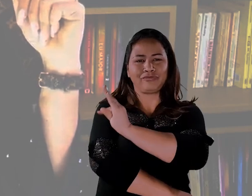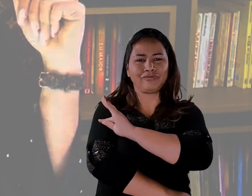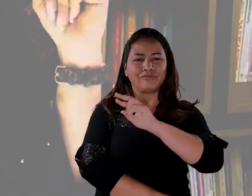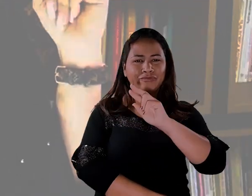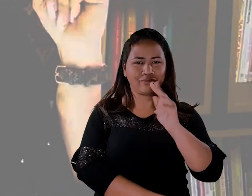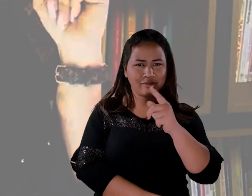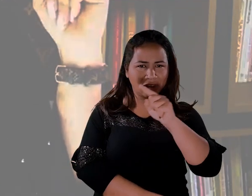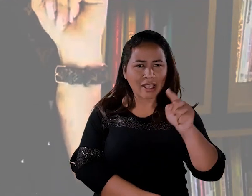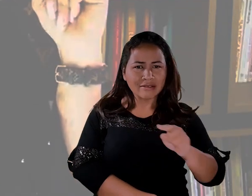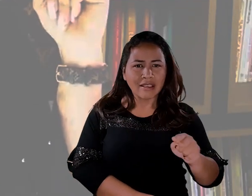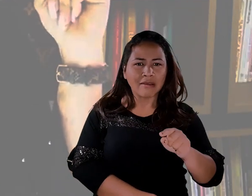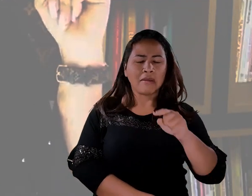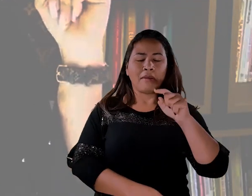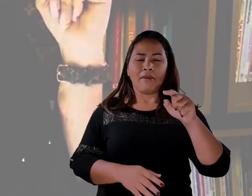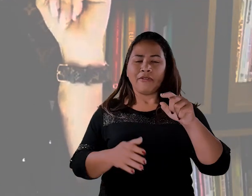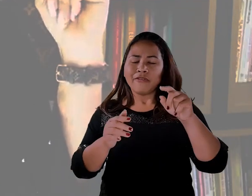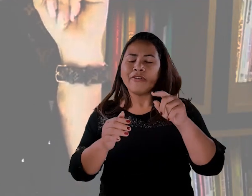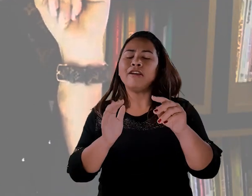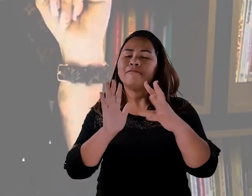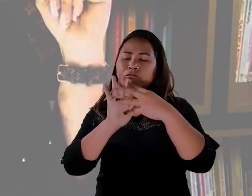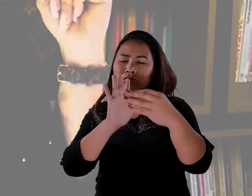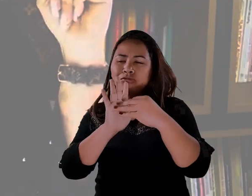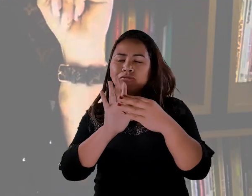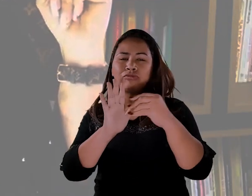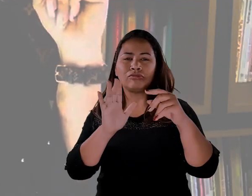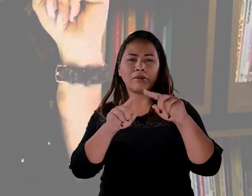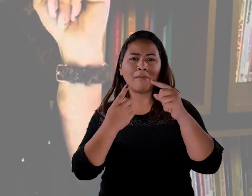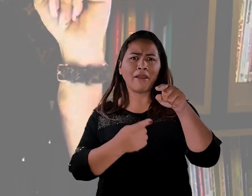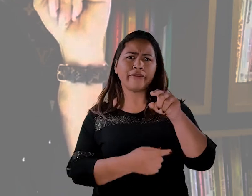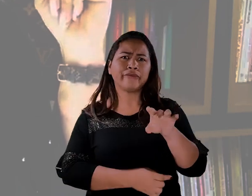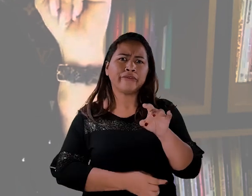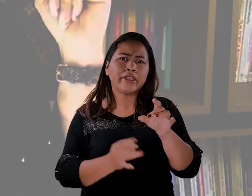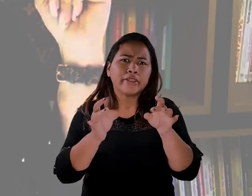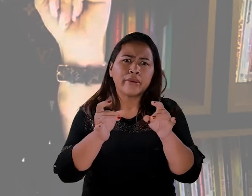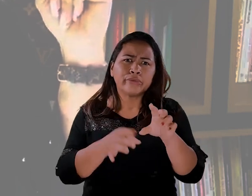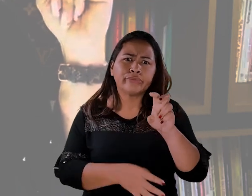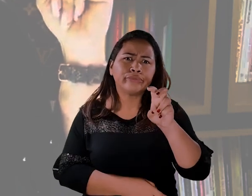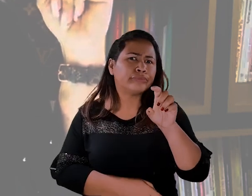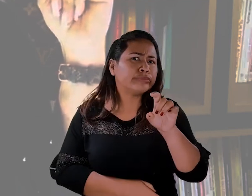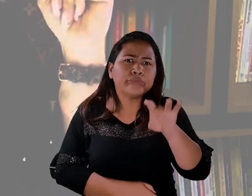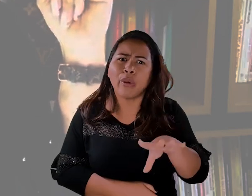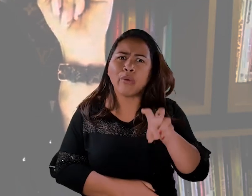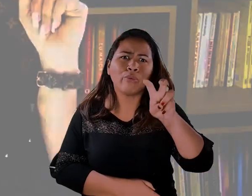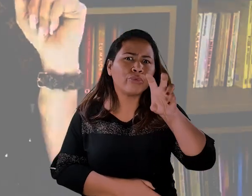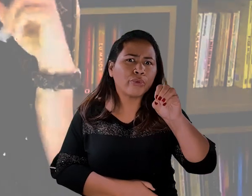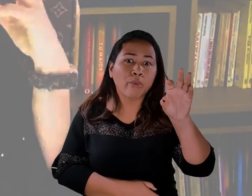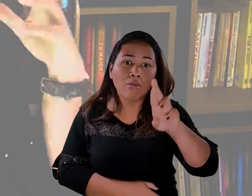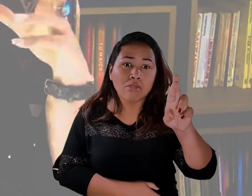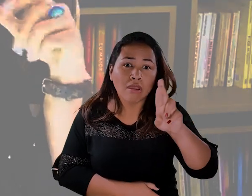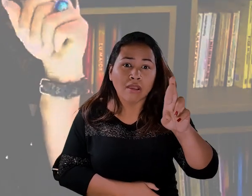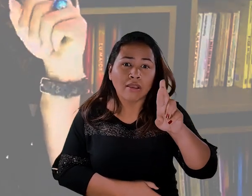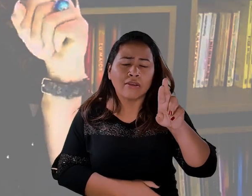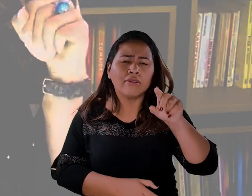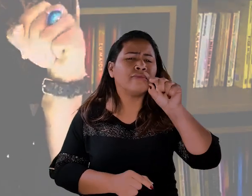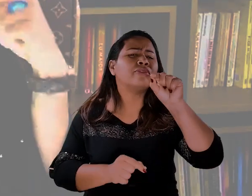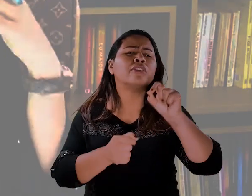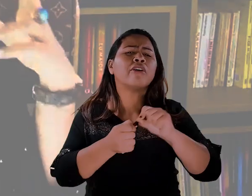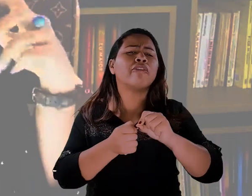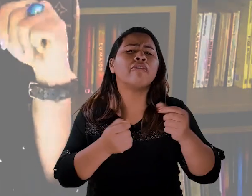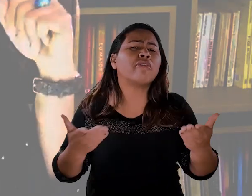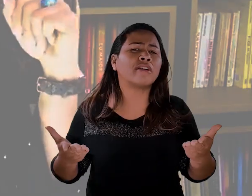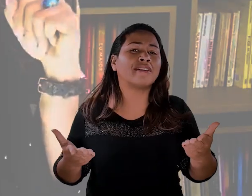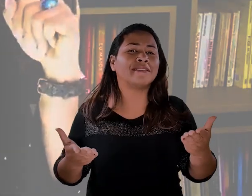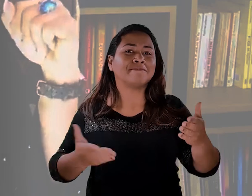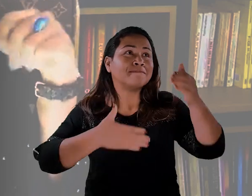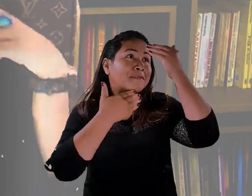você faz? Você agradece, você comemora, você grita de emoção e você segue o fluxo. Você melhora o que tem que melhorar, você